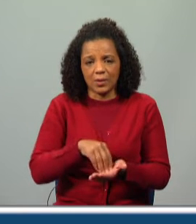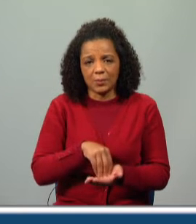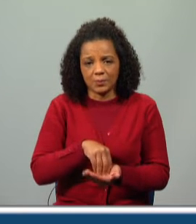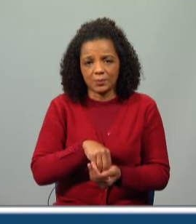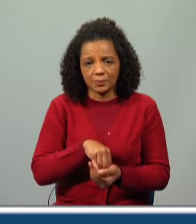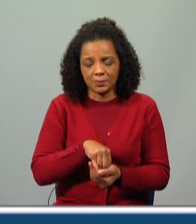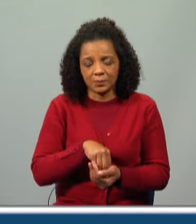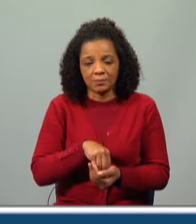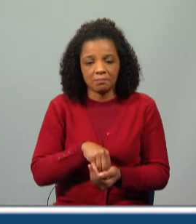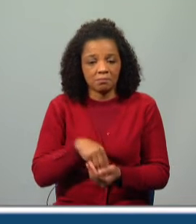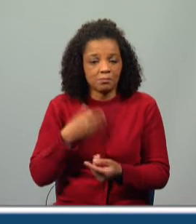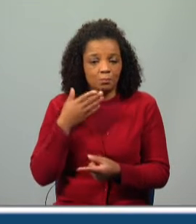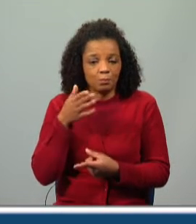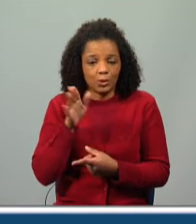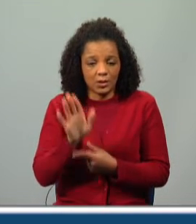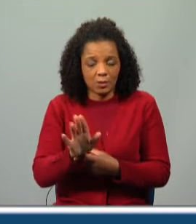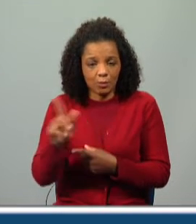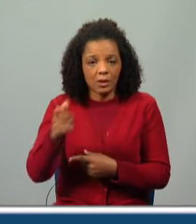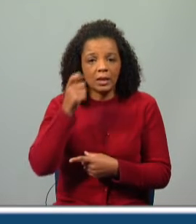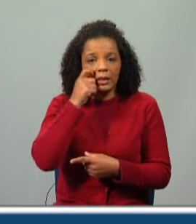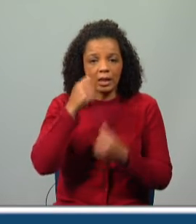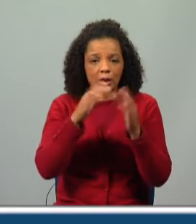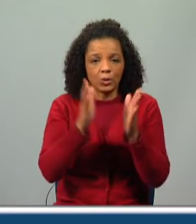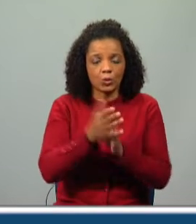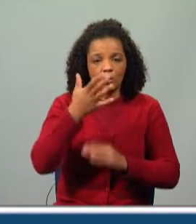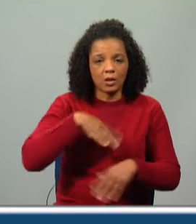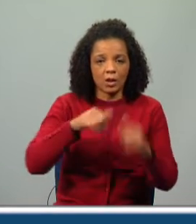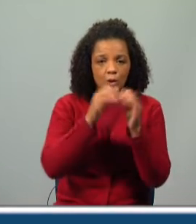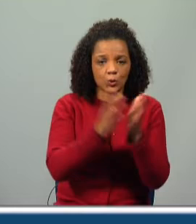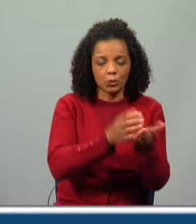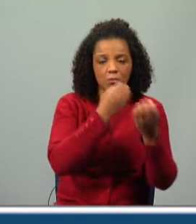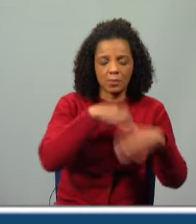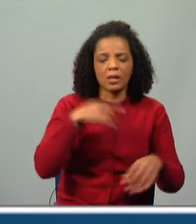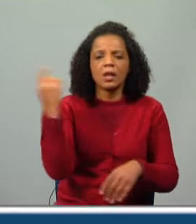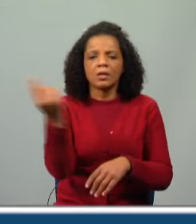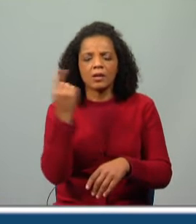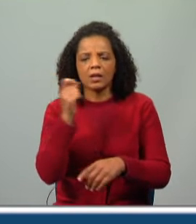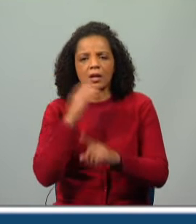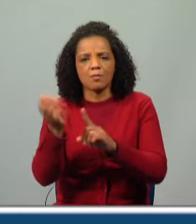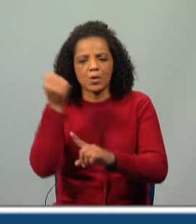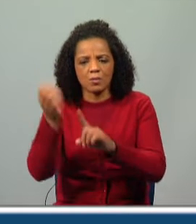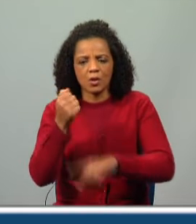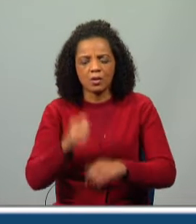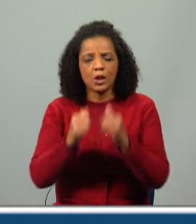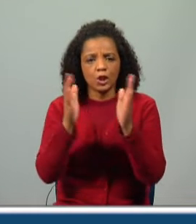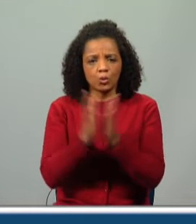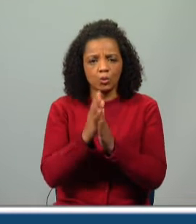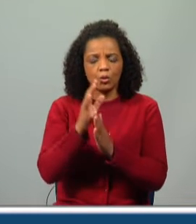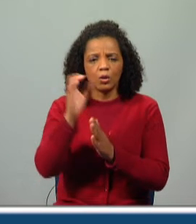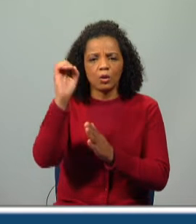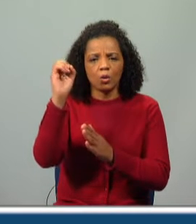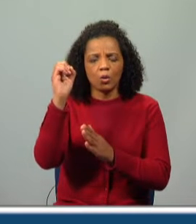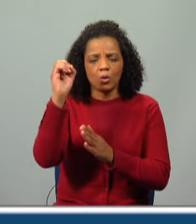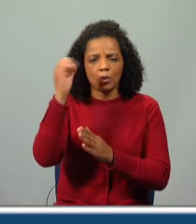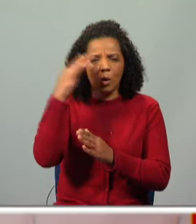inventado. Por exemplo, quem tudo quer, tudo perde, devagar se vai ao longe e nem tudo o que reluz é o olho. Ora, diz-me uma